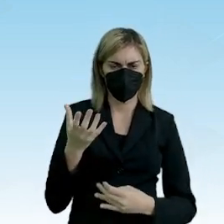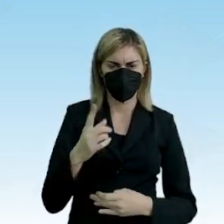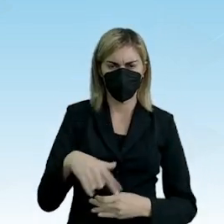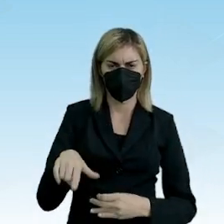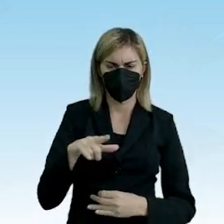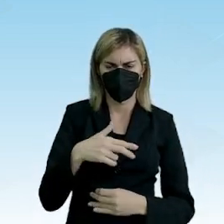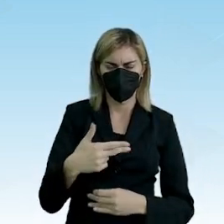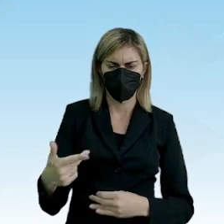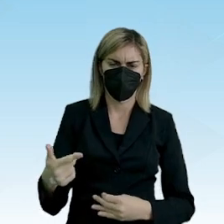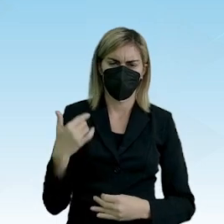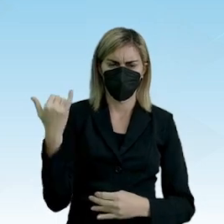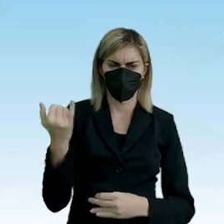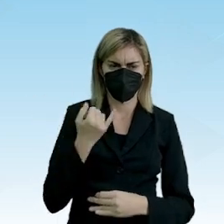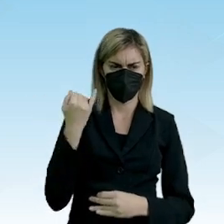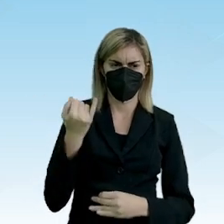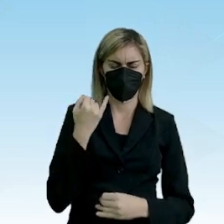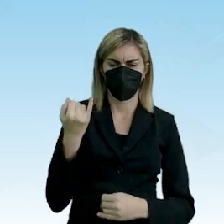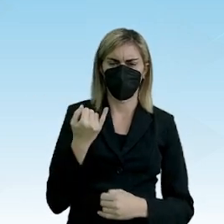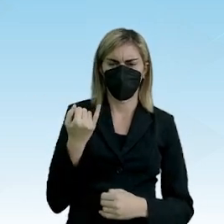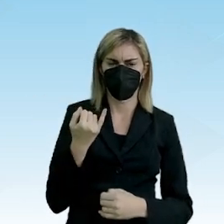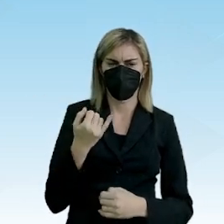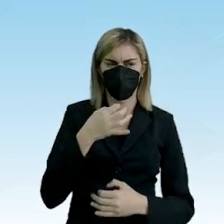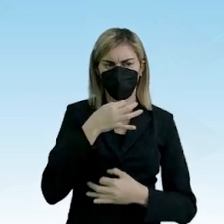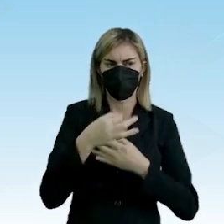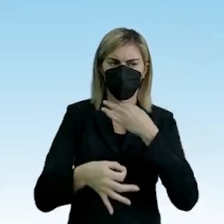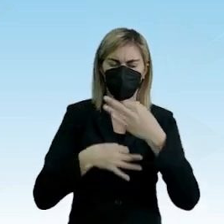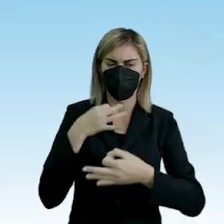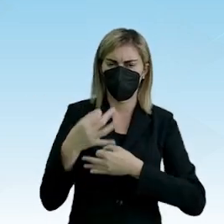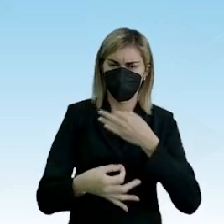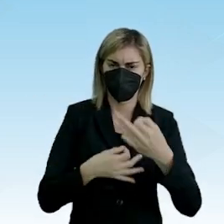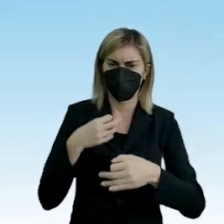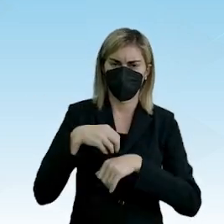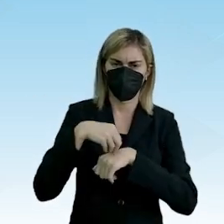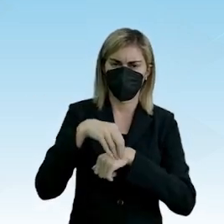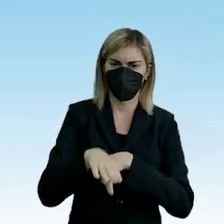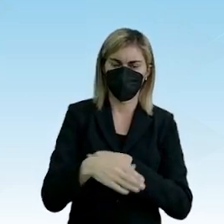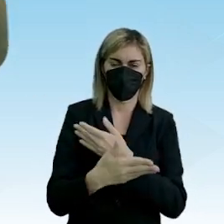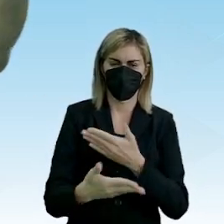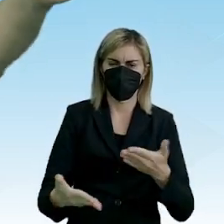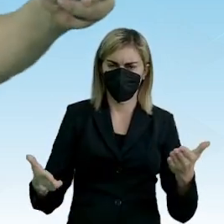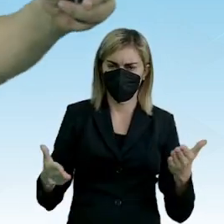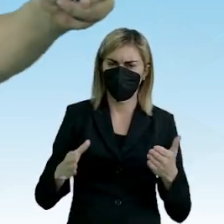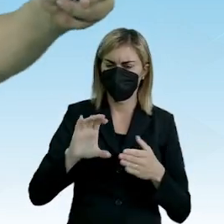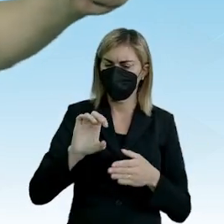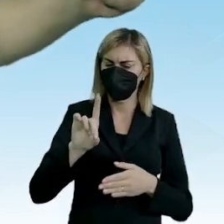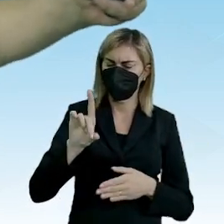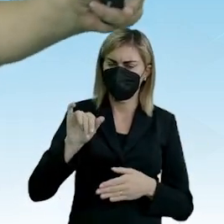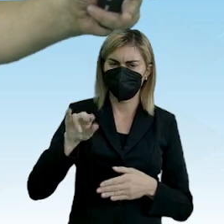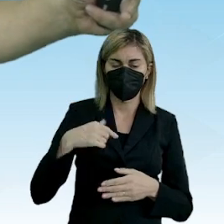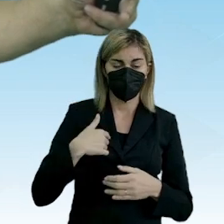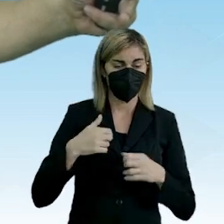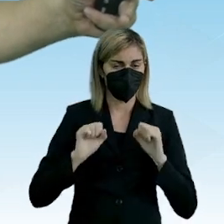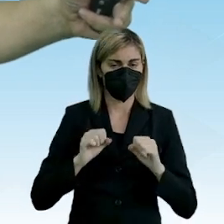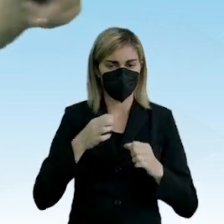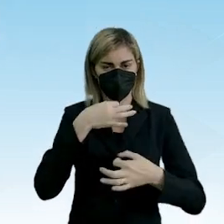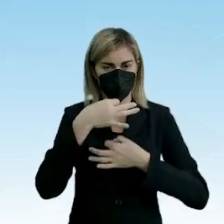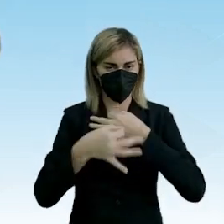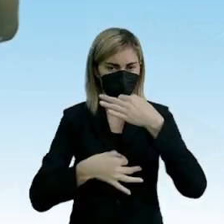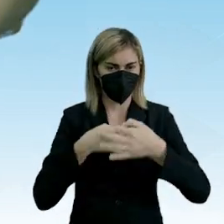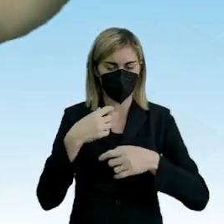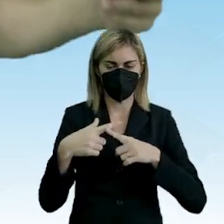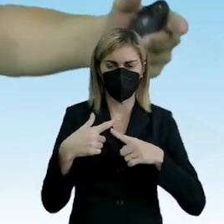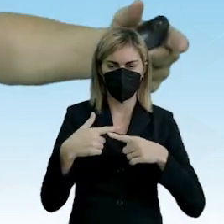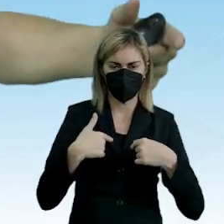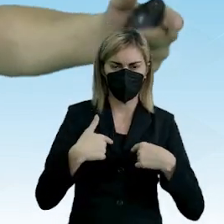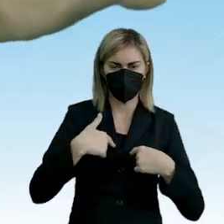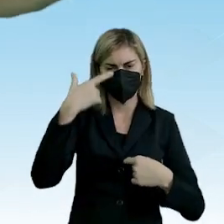Outra coisa importante, a opinião nos traz, justamente, o papel da cidadania. Eu posso argumentar, porque eu